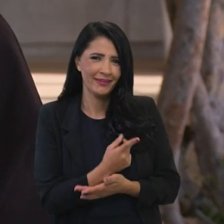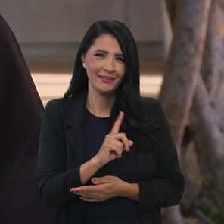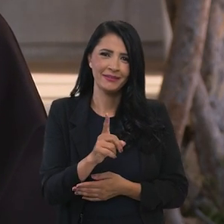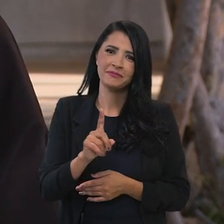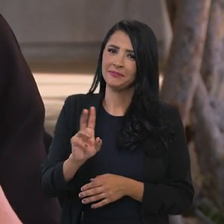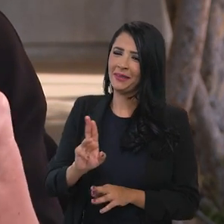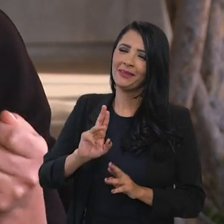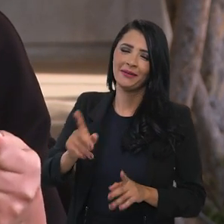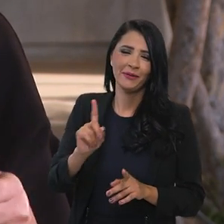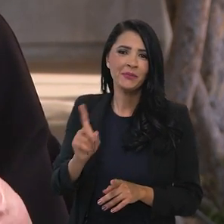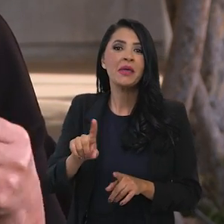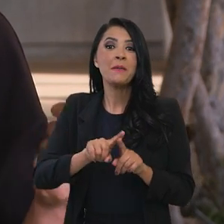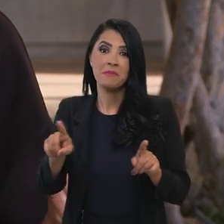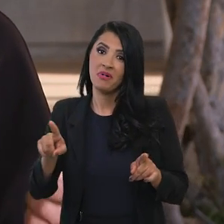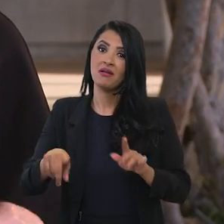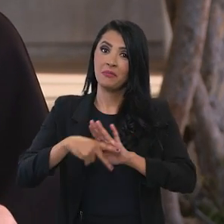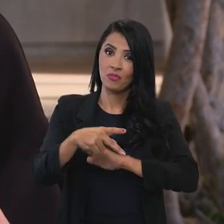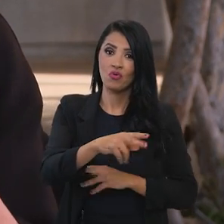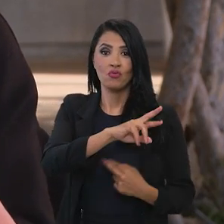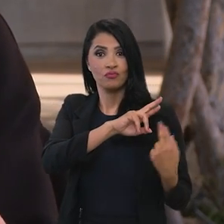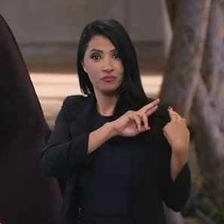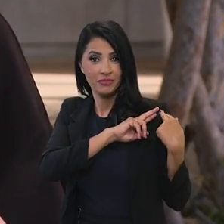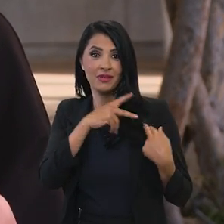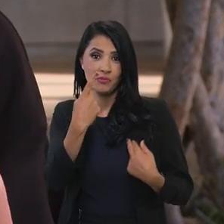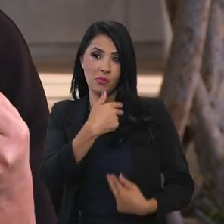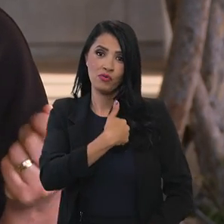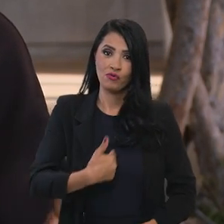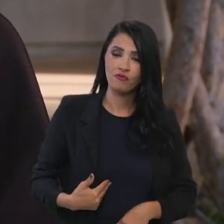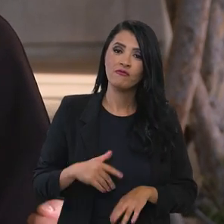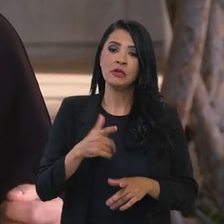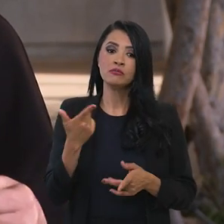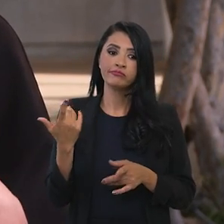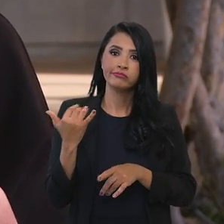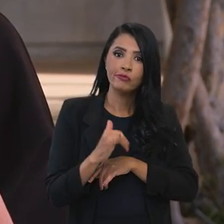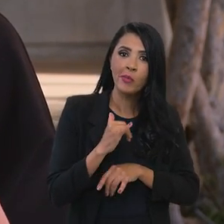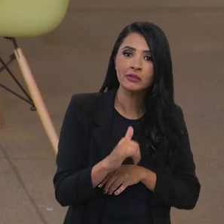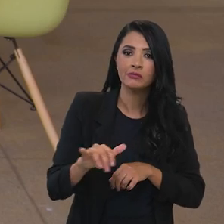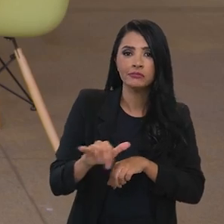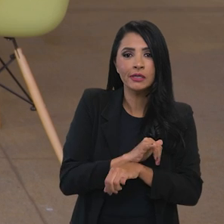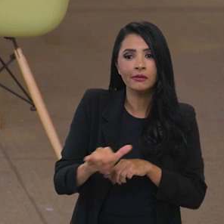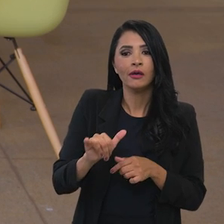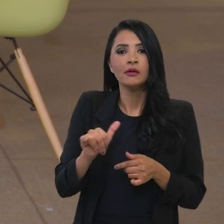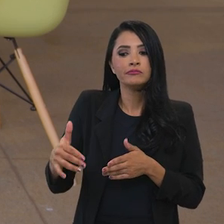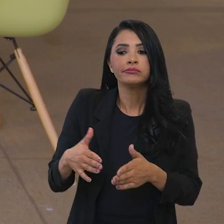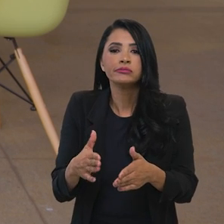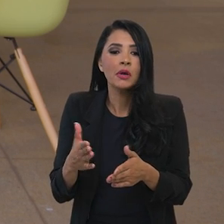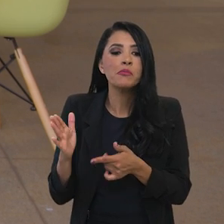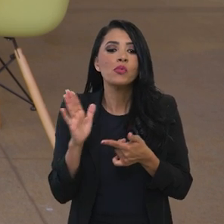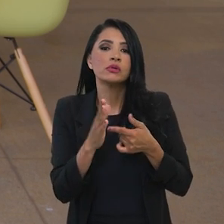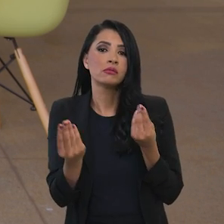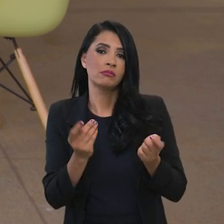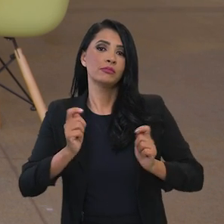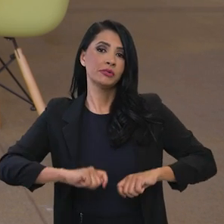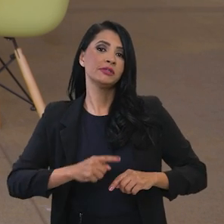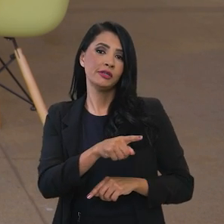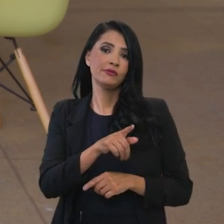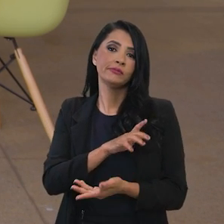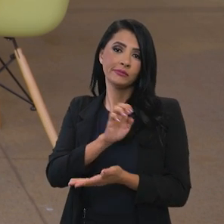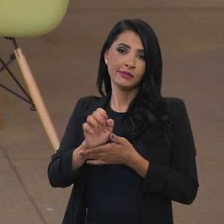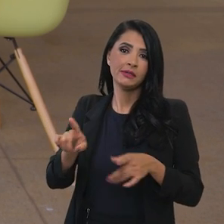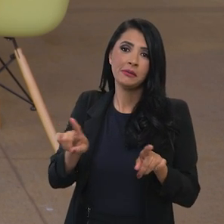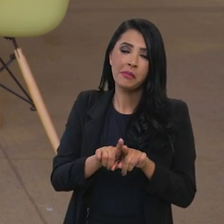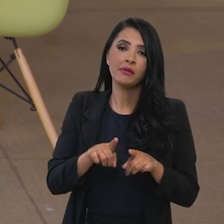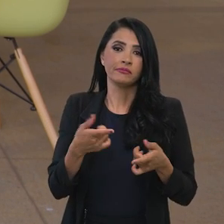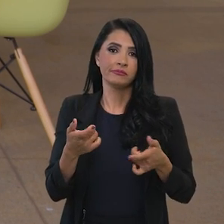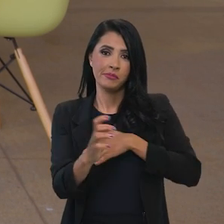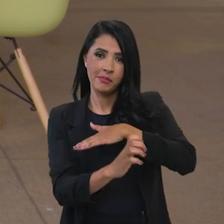empresa que produz confecção no interior de Pernambuco, ou de Santa Catarina, conhecer qual é o mercado que é adequado para o